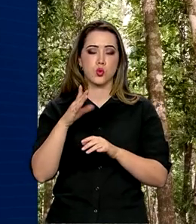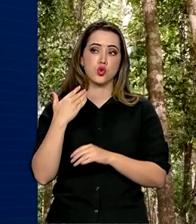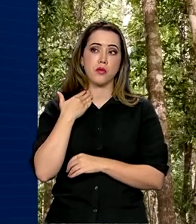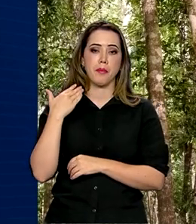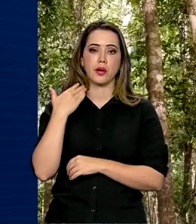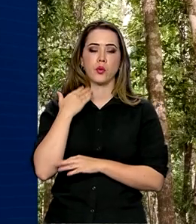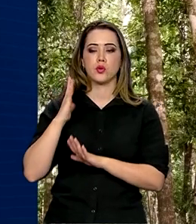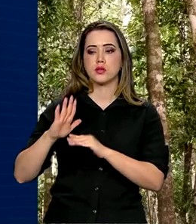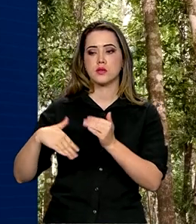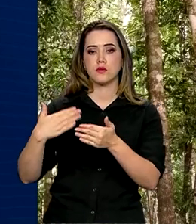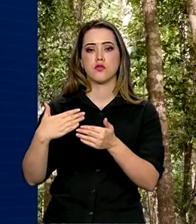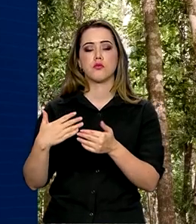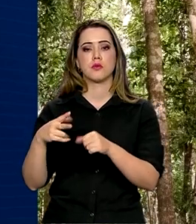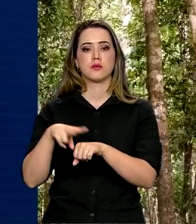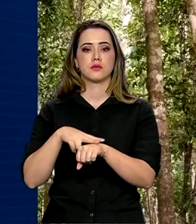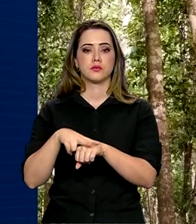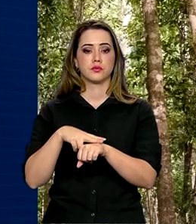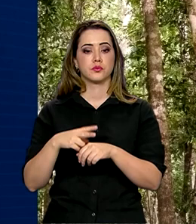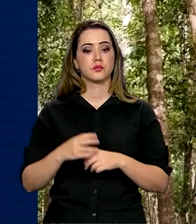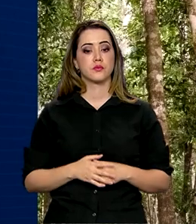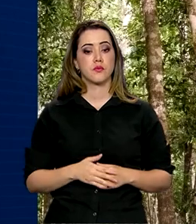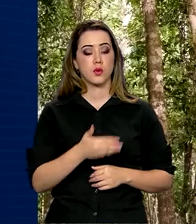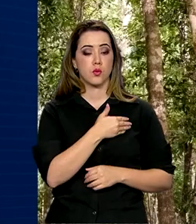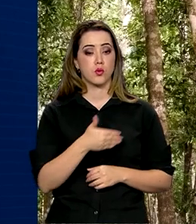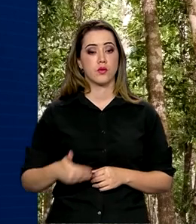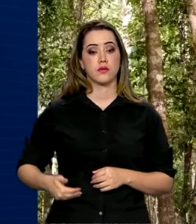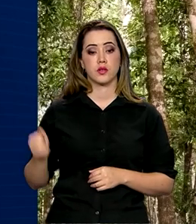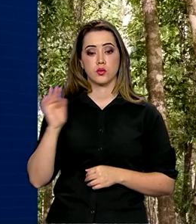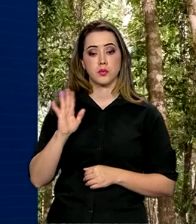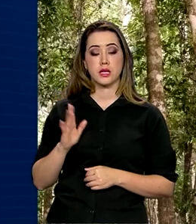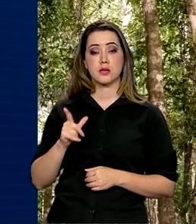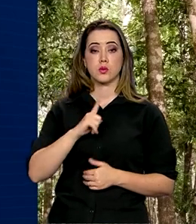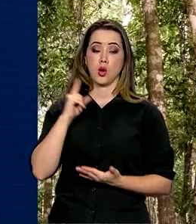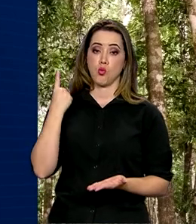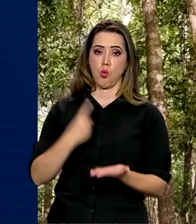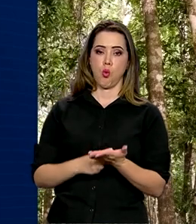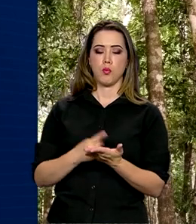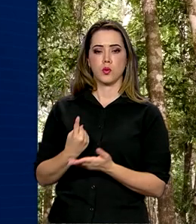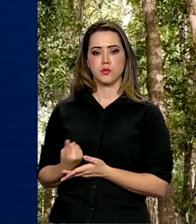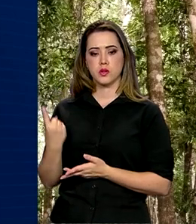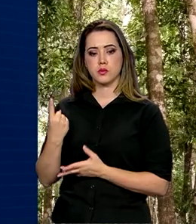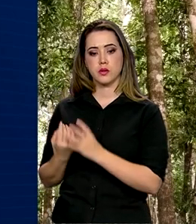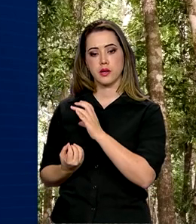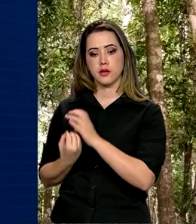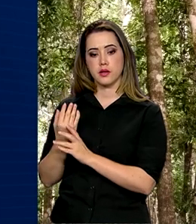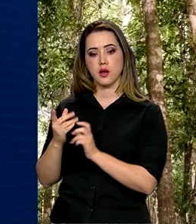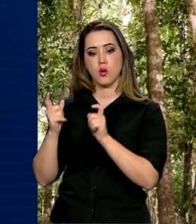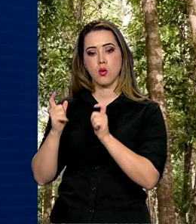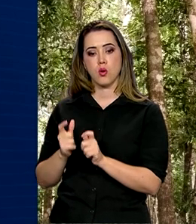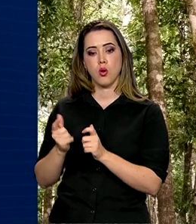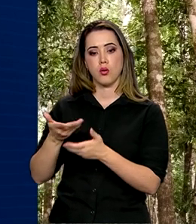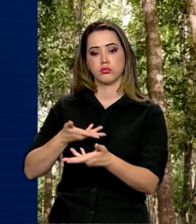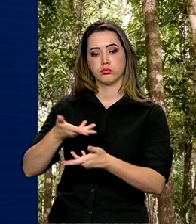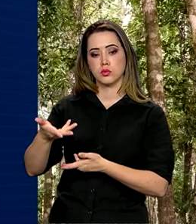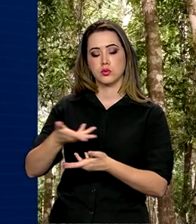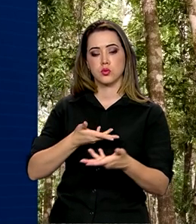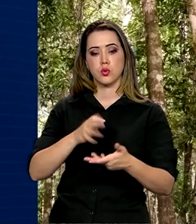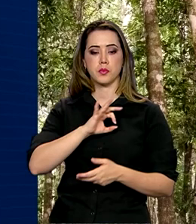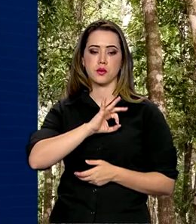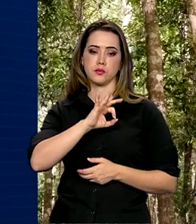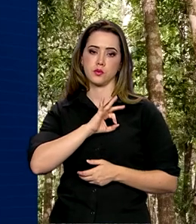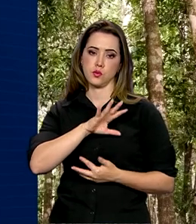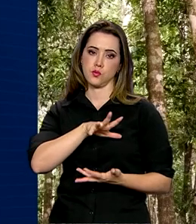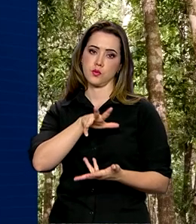desenvolvimento da região. O governo brasileiro se comprometeu ainda a instalar o Centro de Cooperação Policial